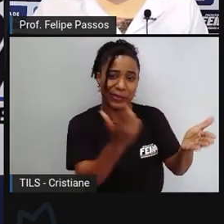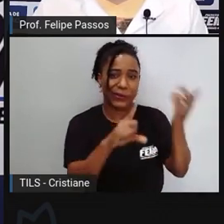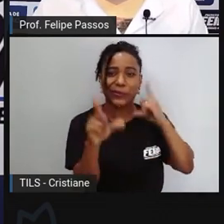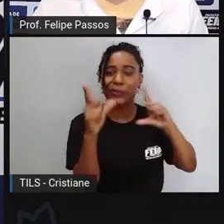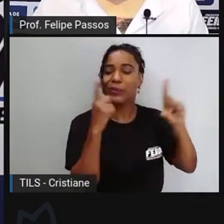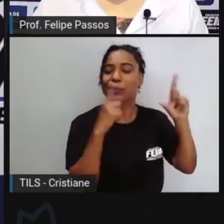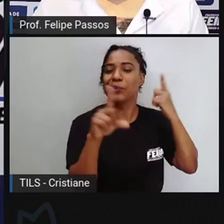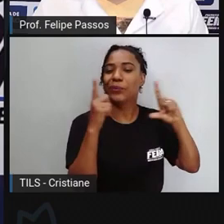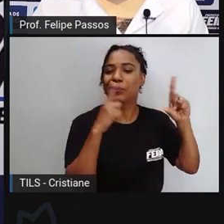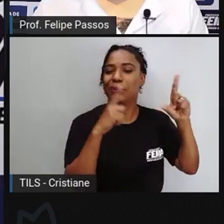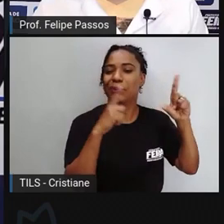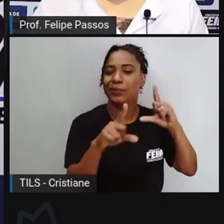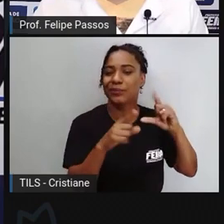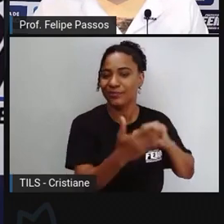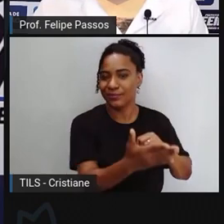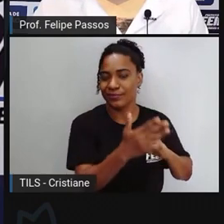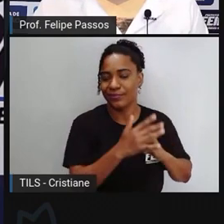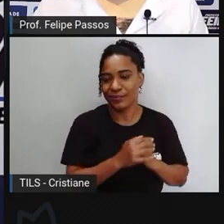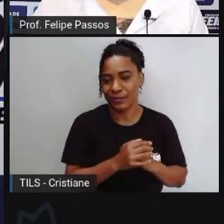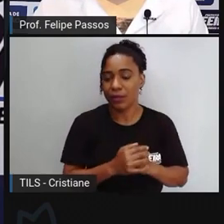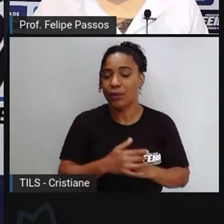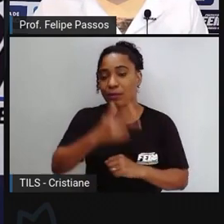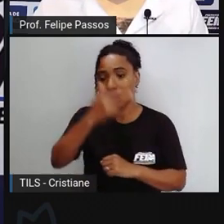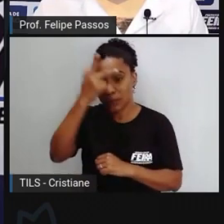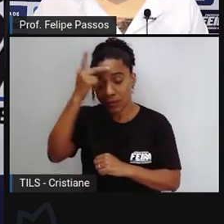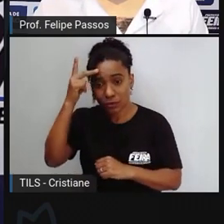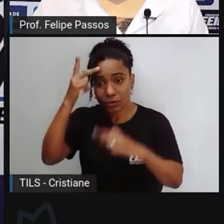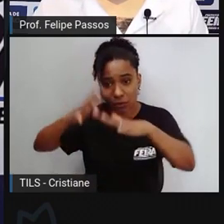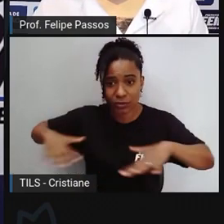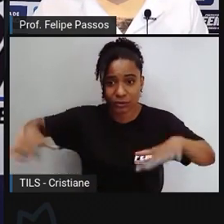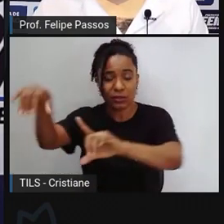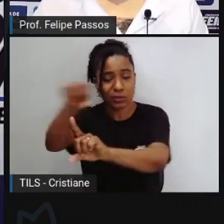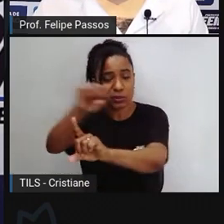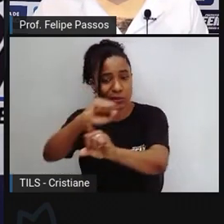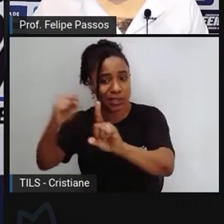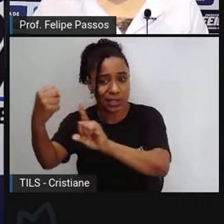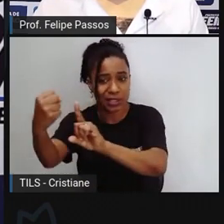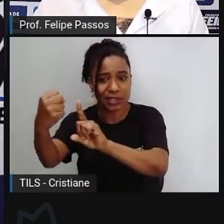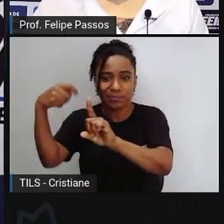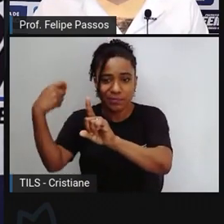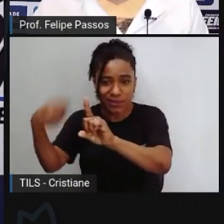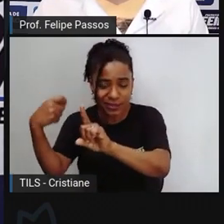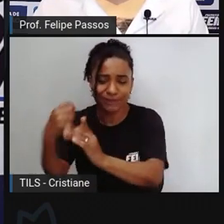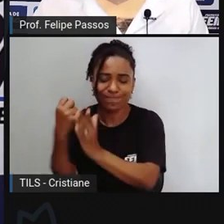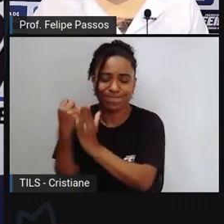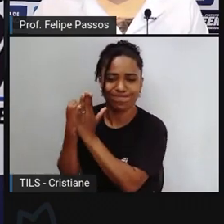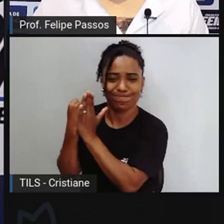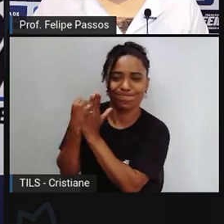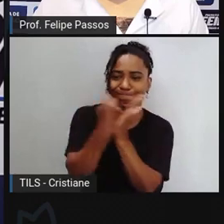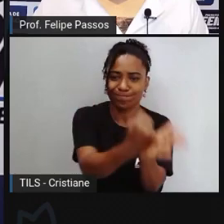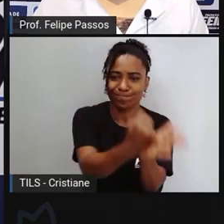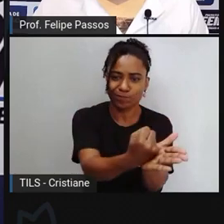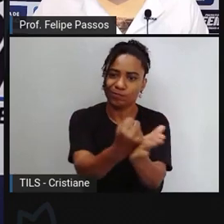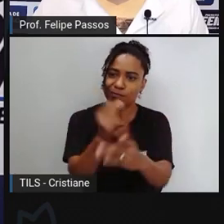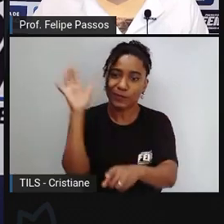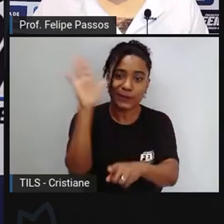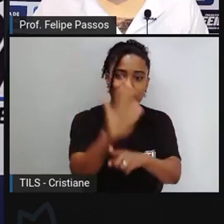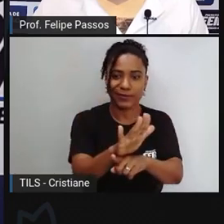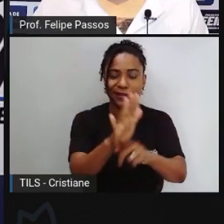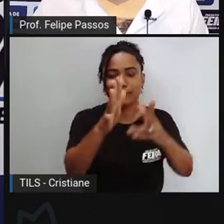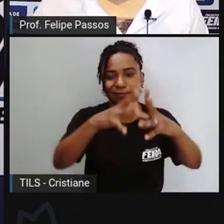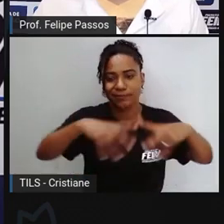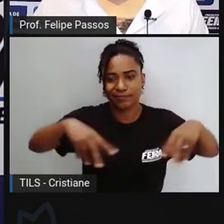mais pessoas em defesa do meio ambiente